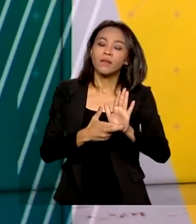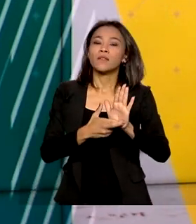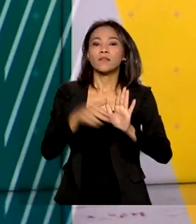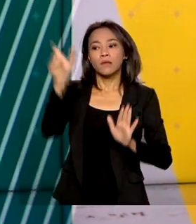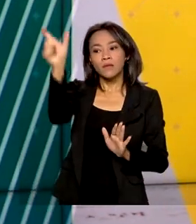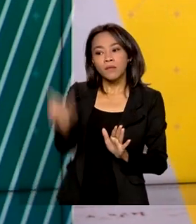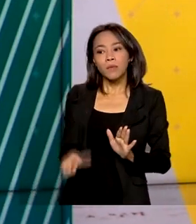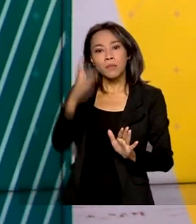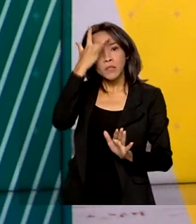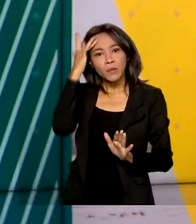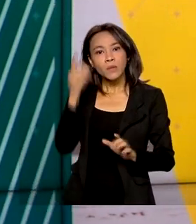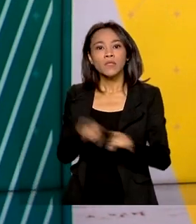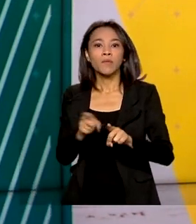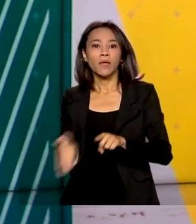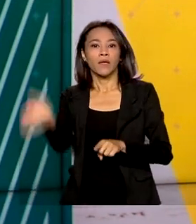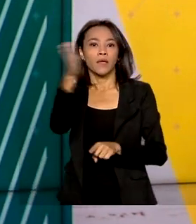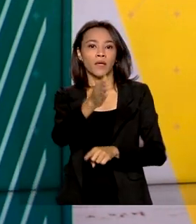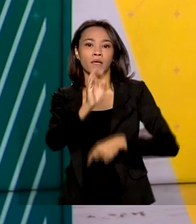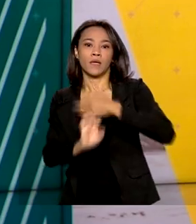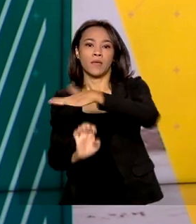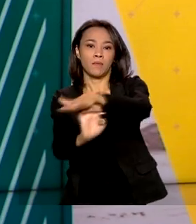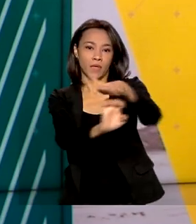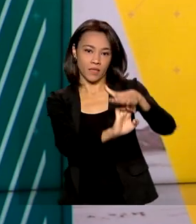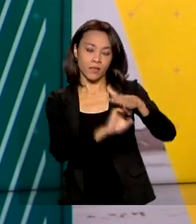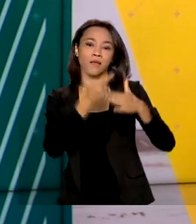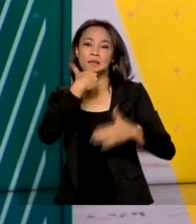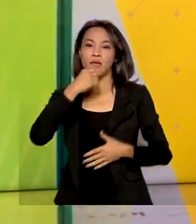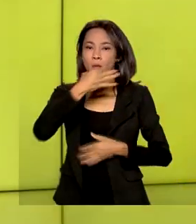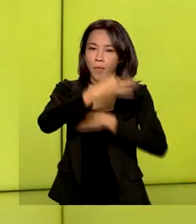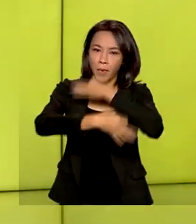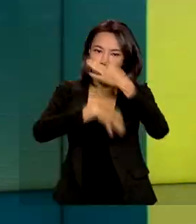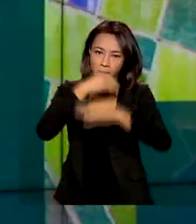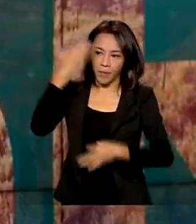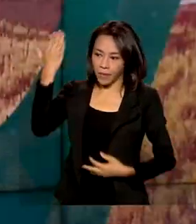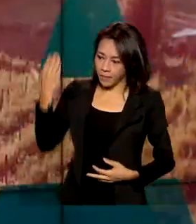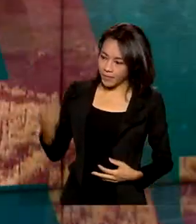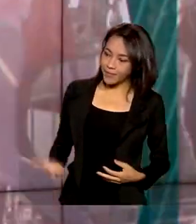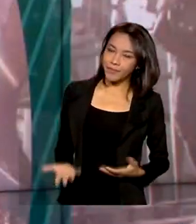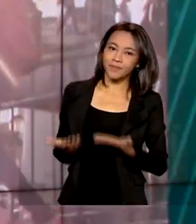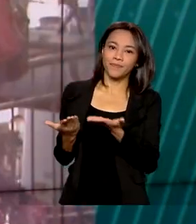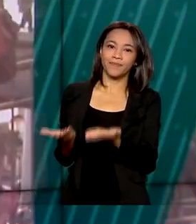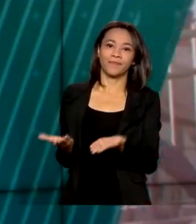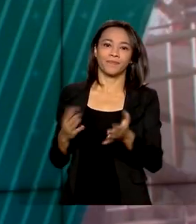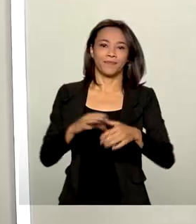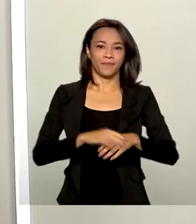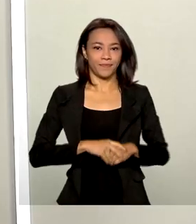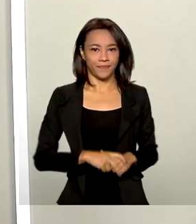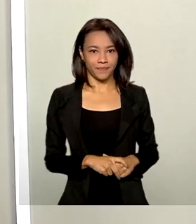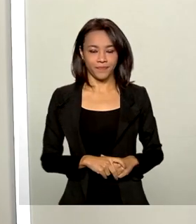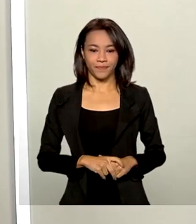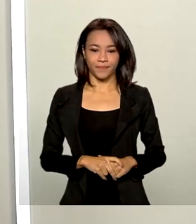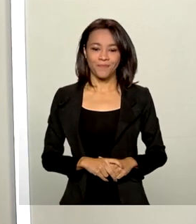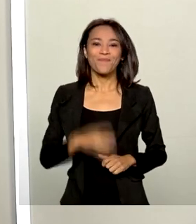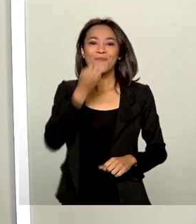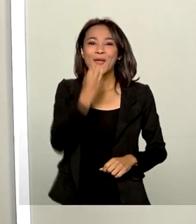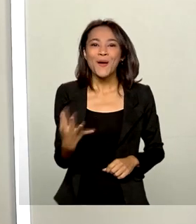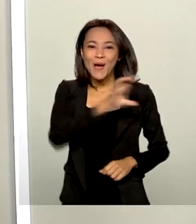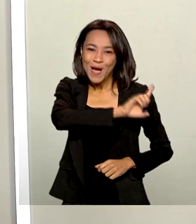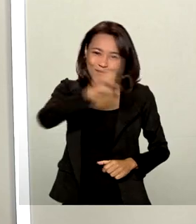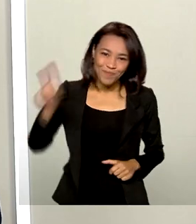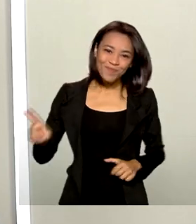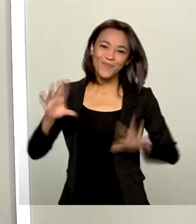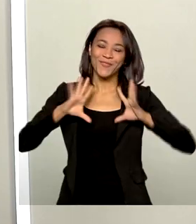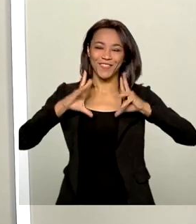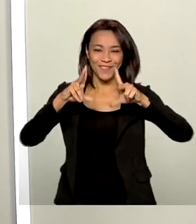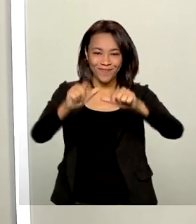pessoas e empresas. Quem analisa é o comentarista aqui da TV Brasil, Ricardo Caldas. Bom dia, bom dia a